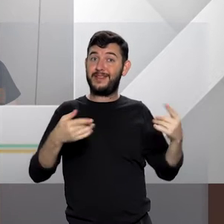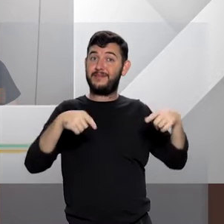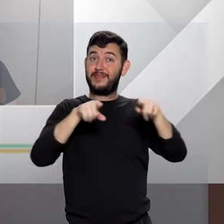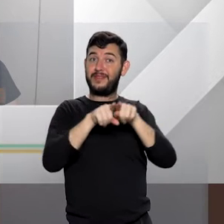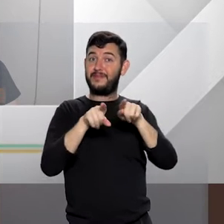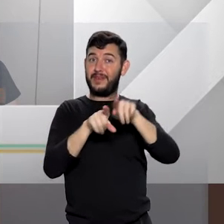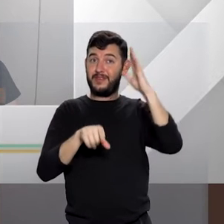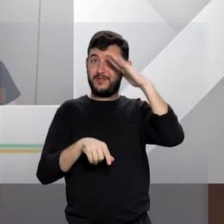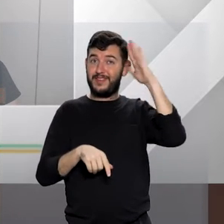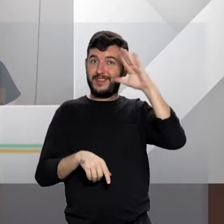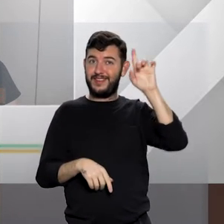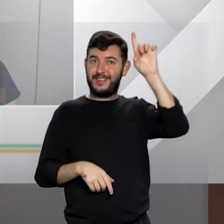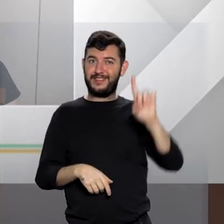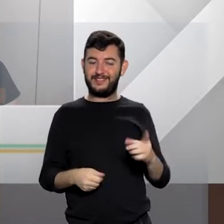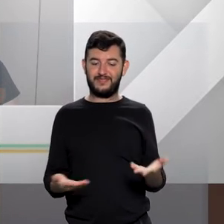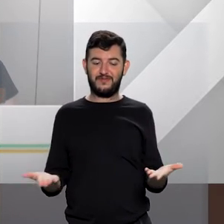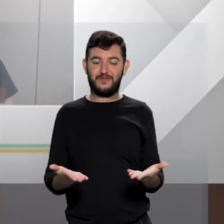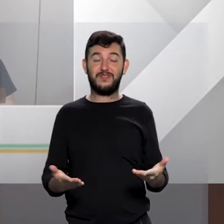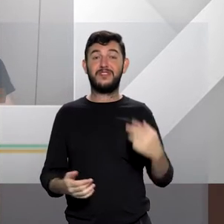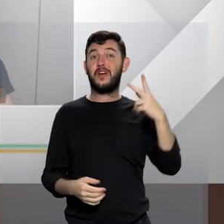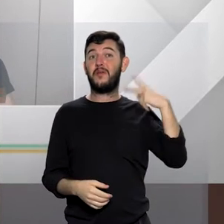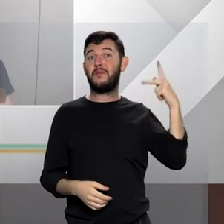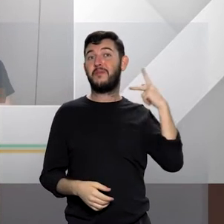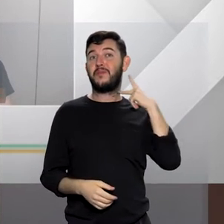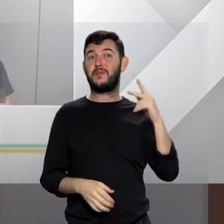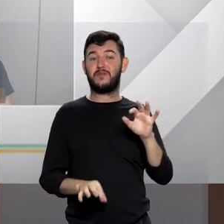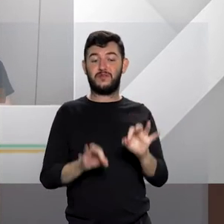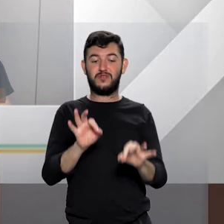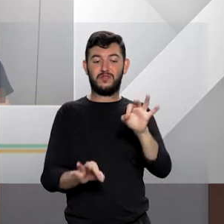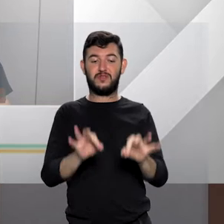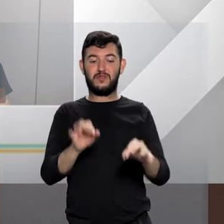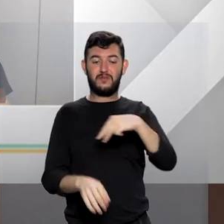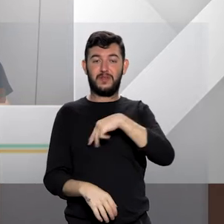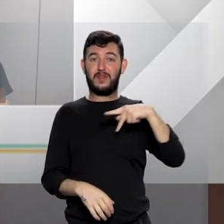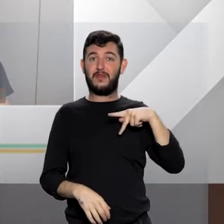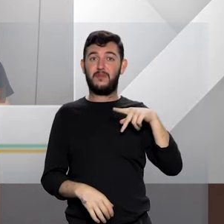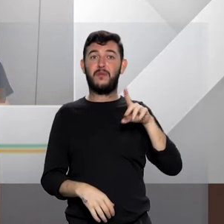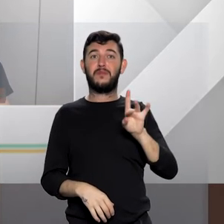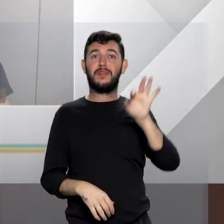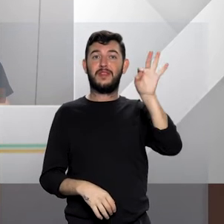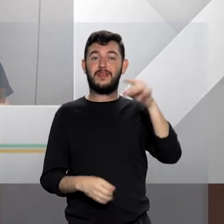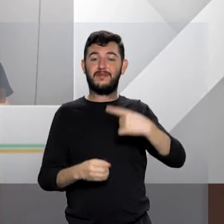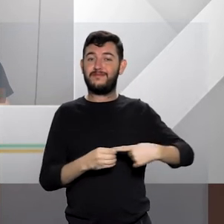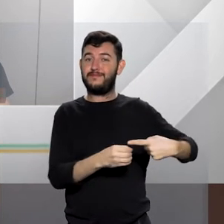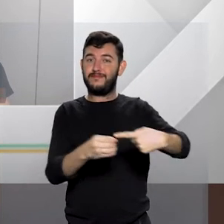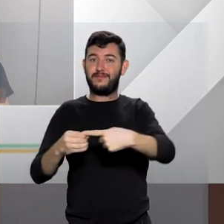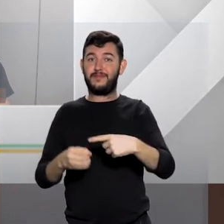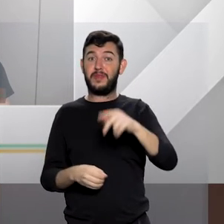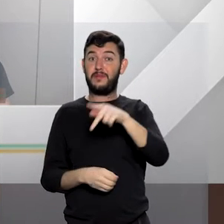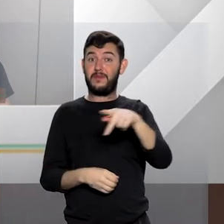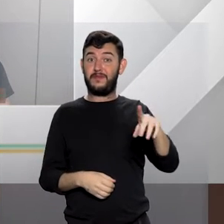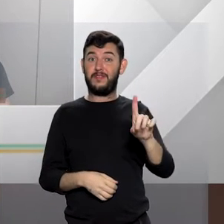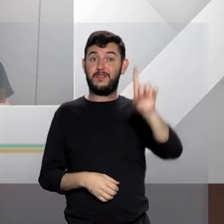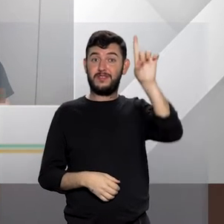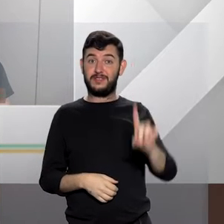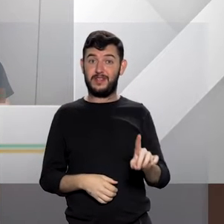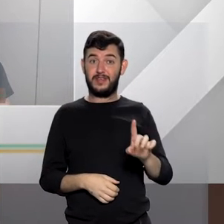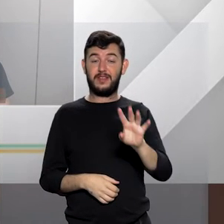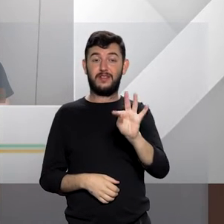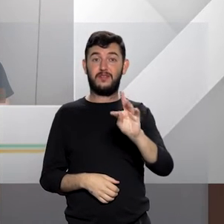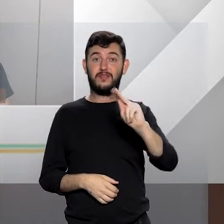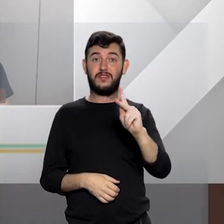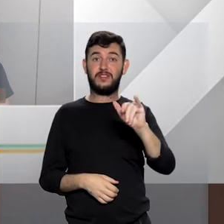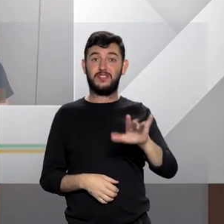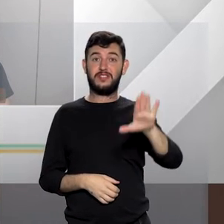Direito de hoje é o promotor de justiça do Ministério Público do Distrito Federal e Territórios e professor de Direito, Tiago Piero